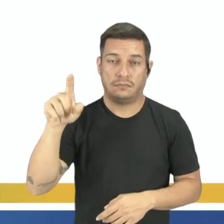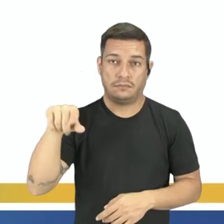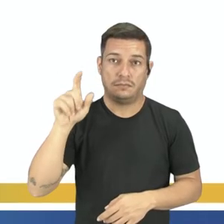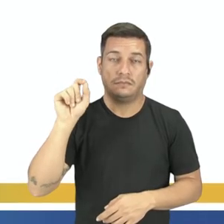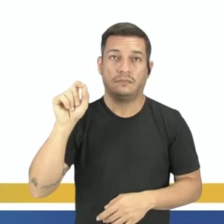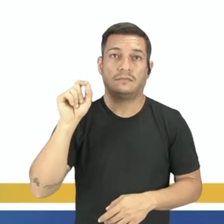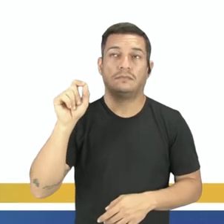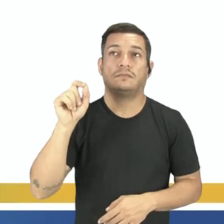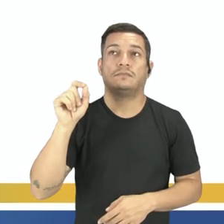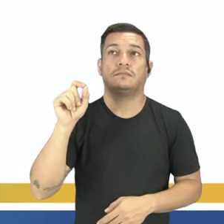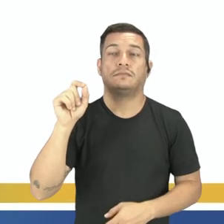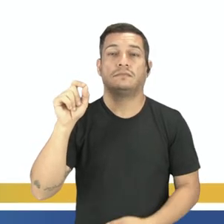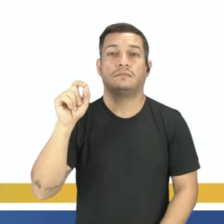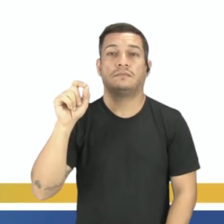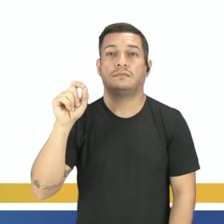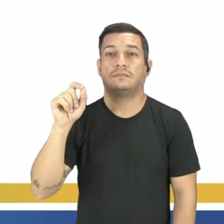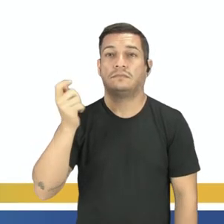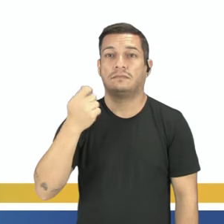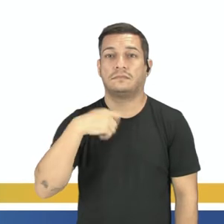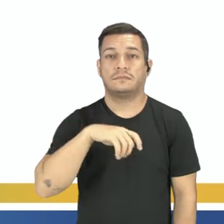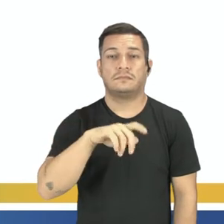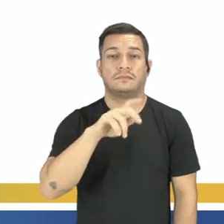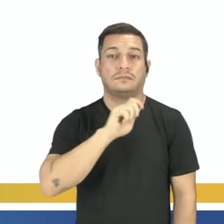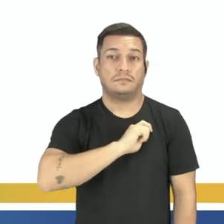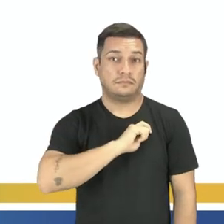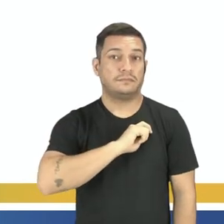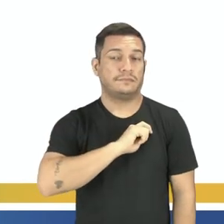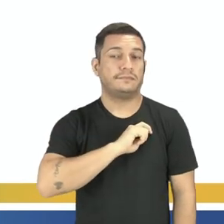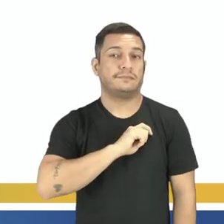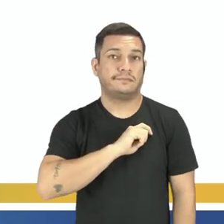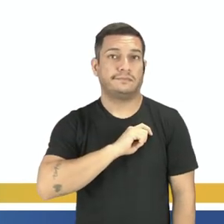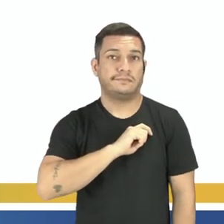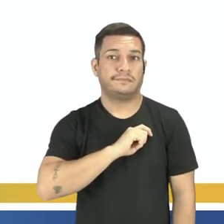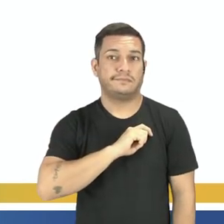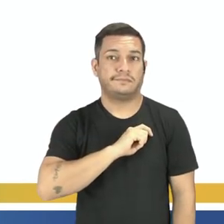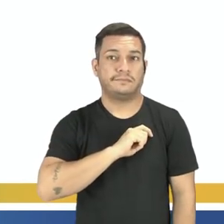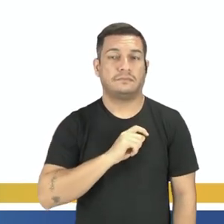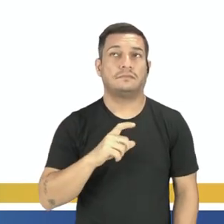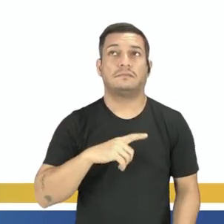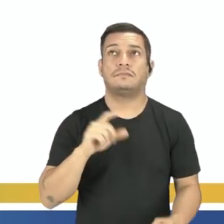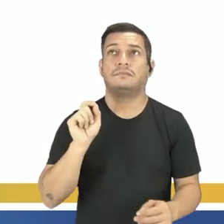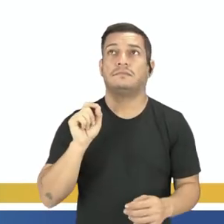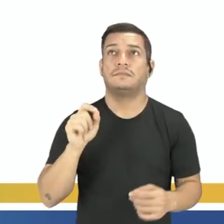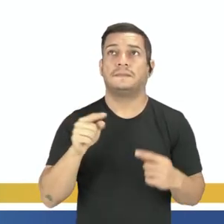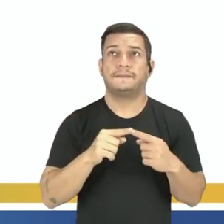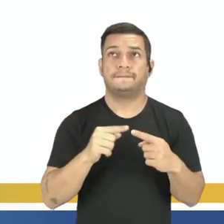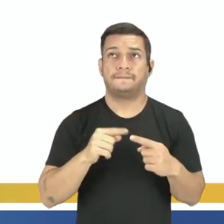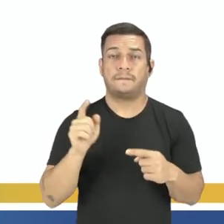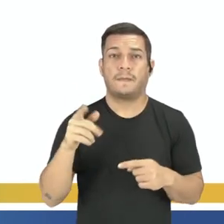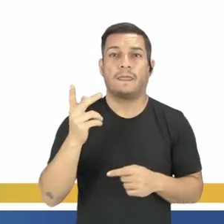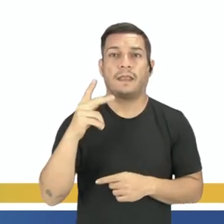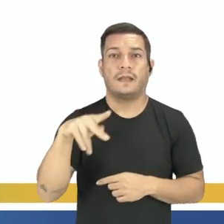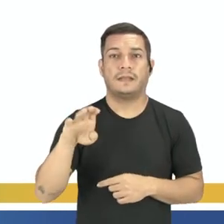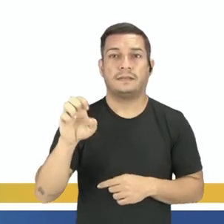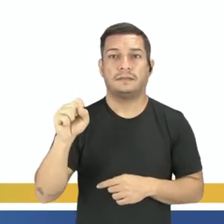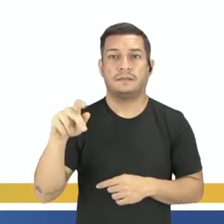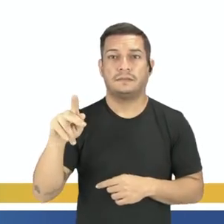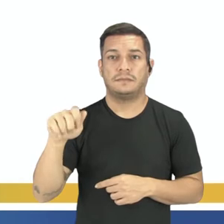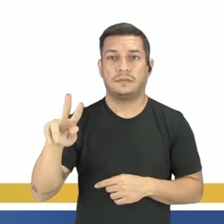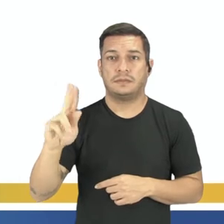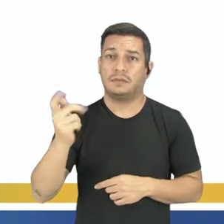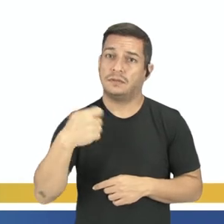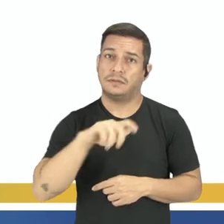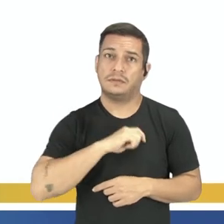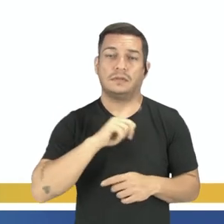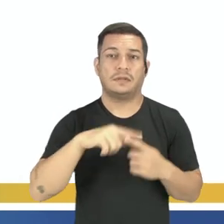chapitones aí, pessoal, ela é espanhóis diretamente, tá bom? Estão entrelados diretamente à Espanha. Então, muitas